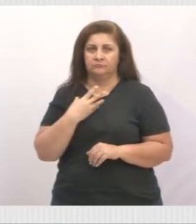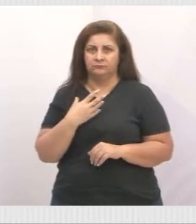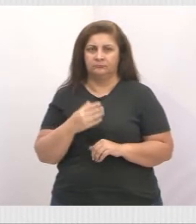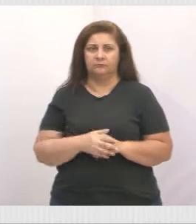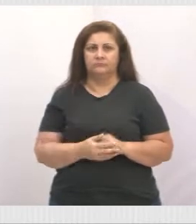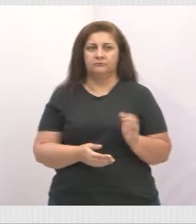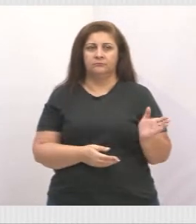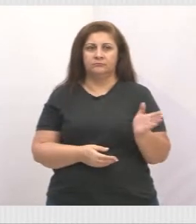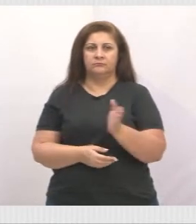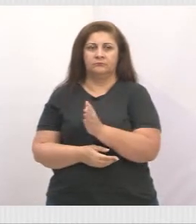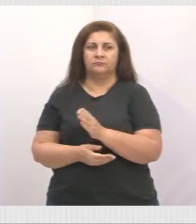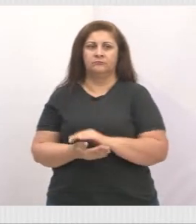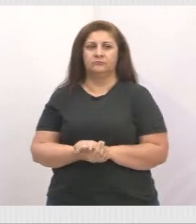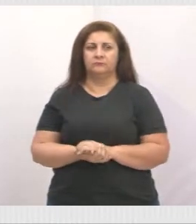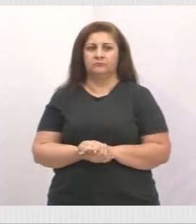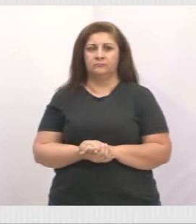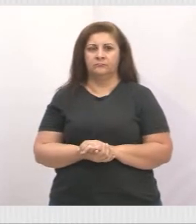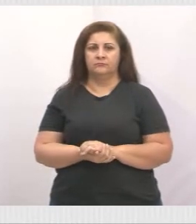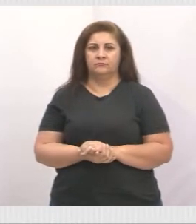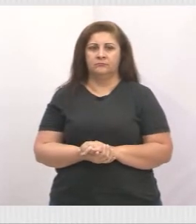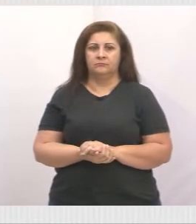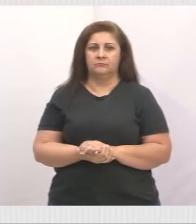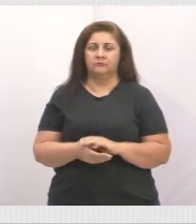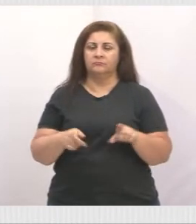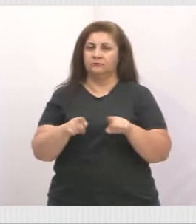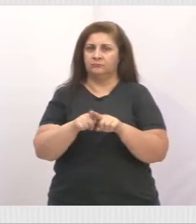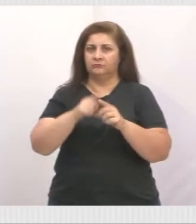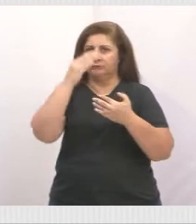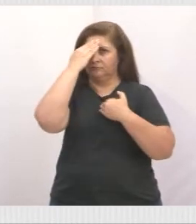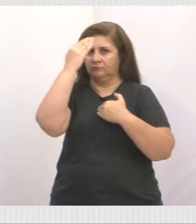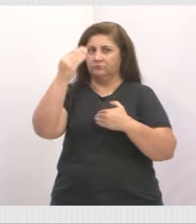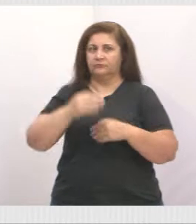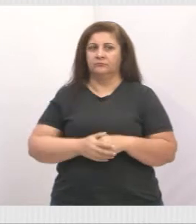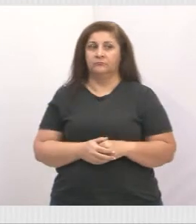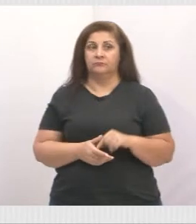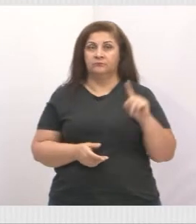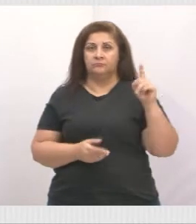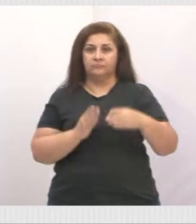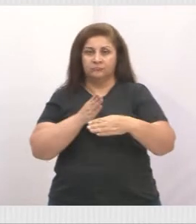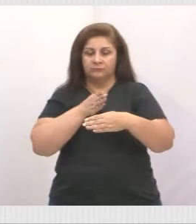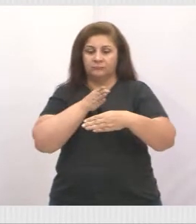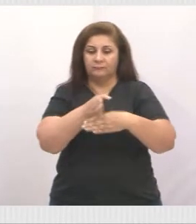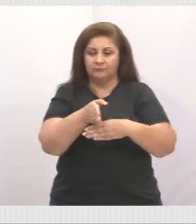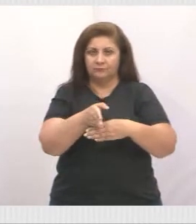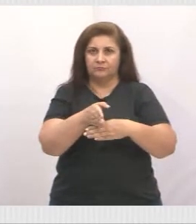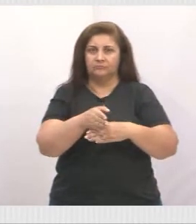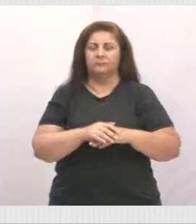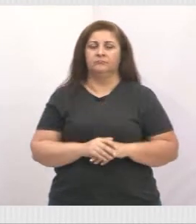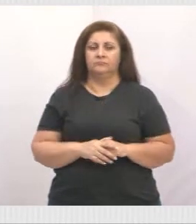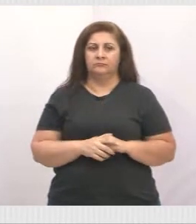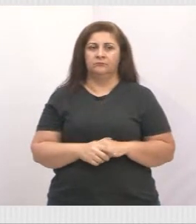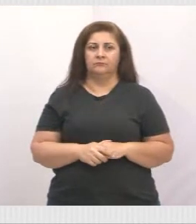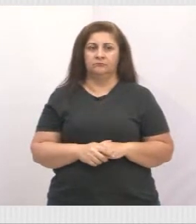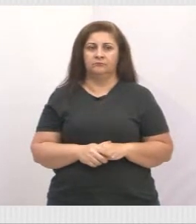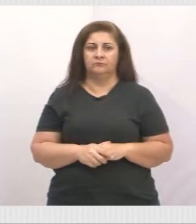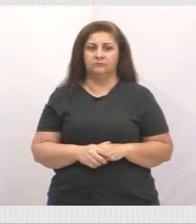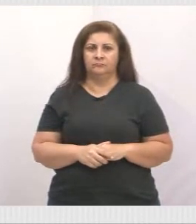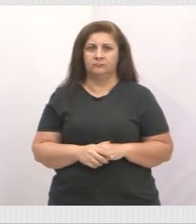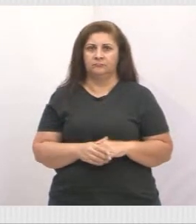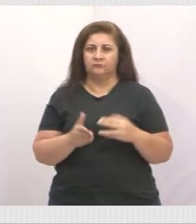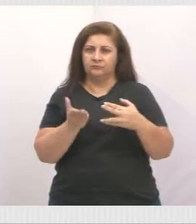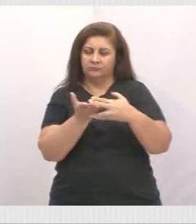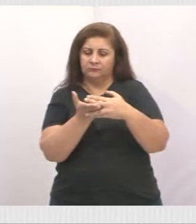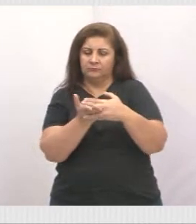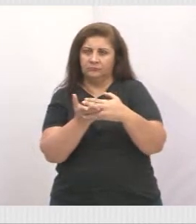Pode ir para a próxima, por favor. Também quero agradecer ali na entrada do Cassununga, na divisa ali.